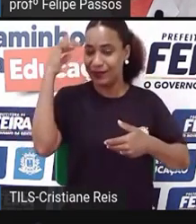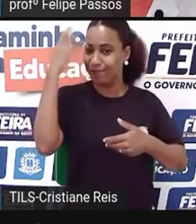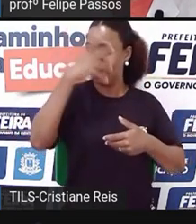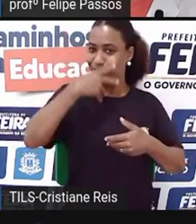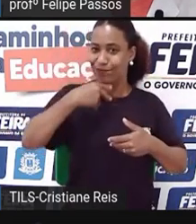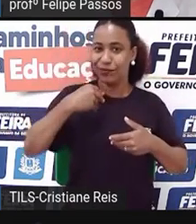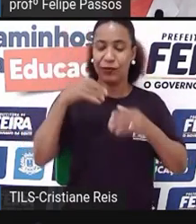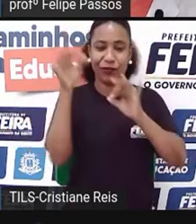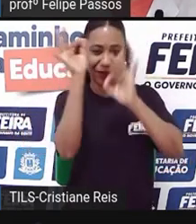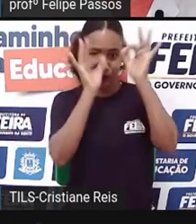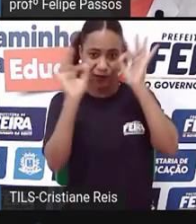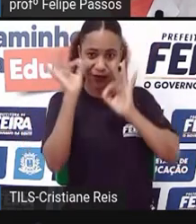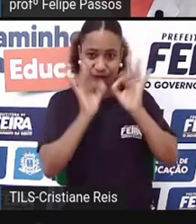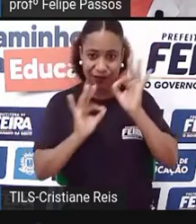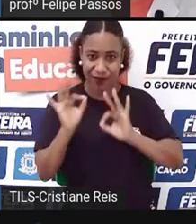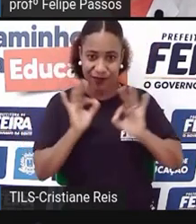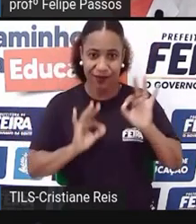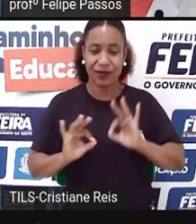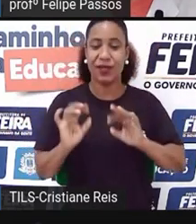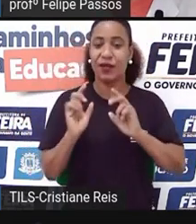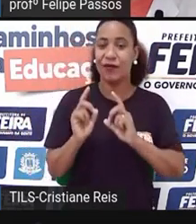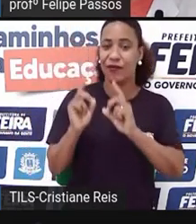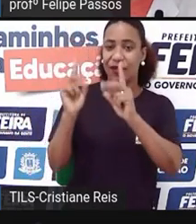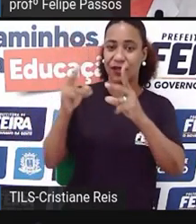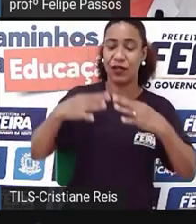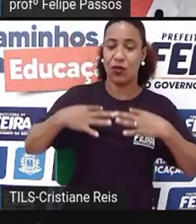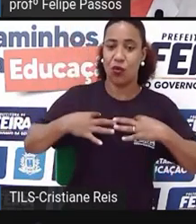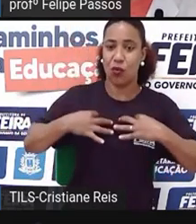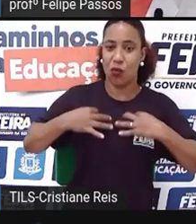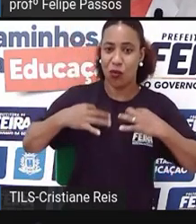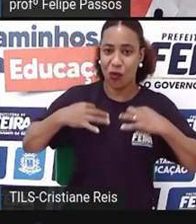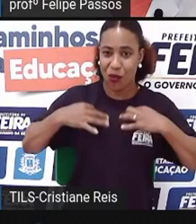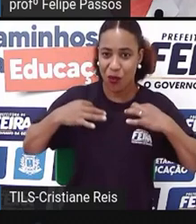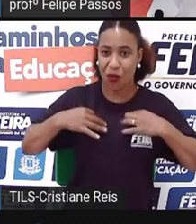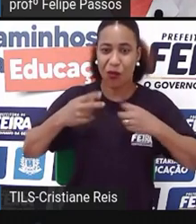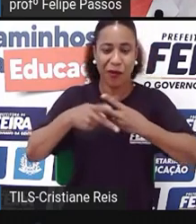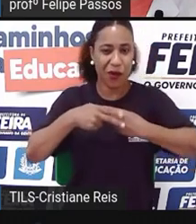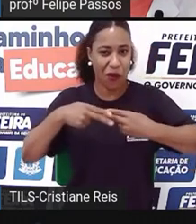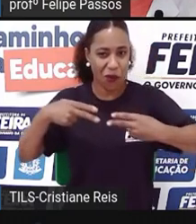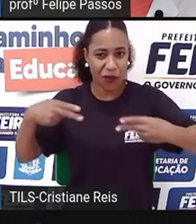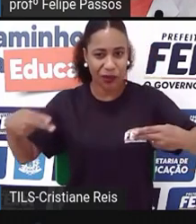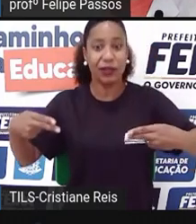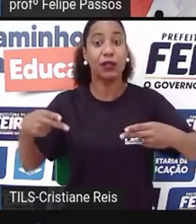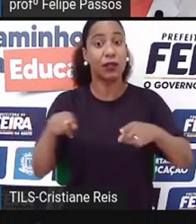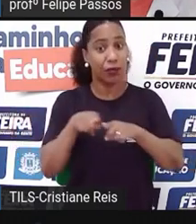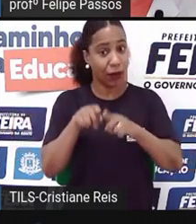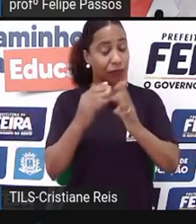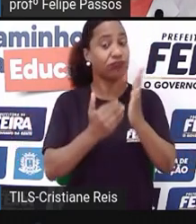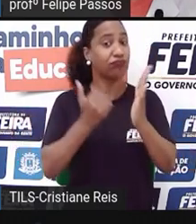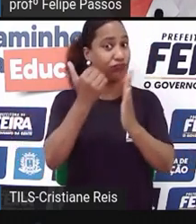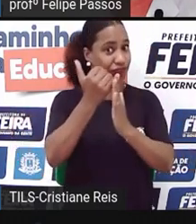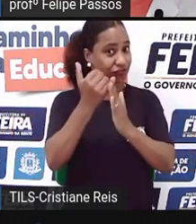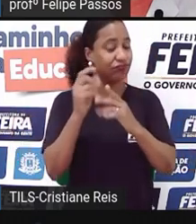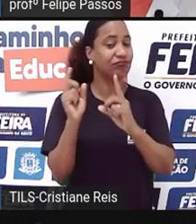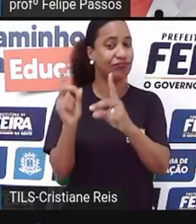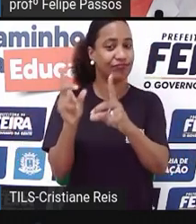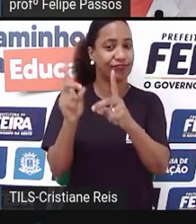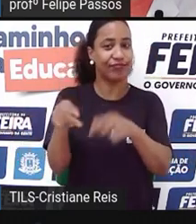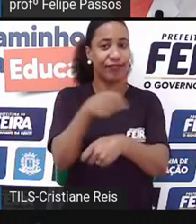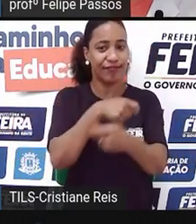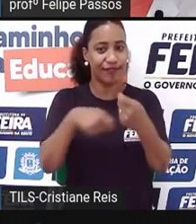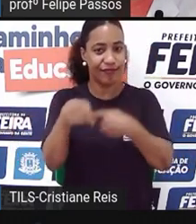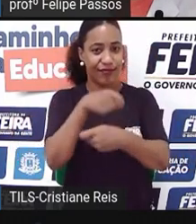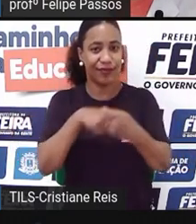a venda de artigos do vestuário e acessórios também apresentou um crescimento, tá? E o delivery